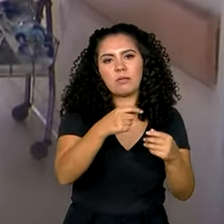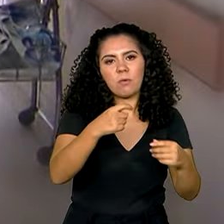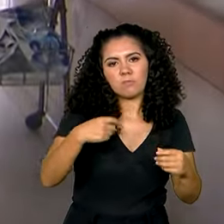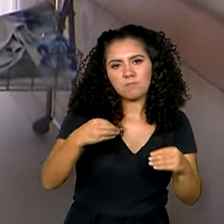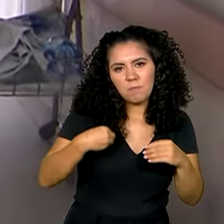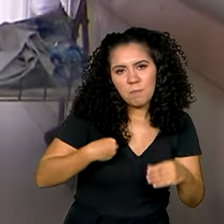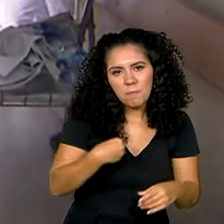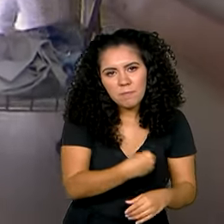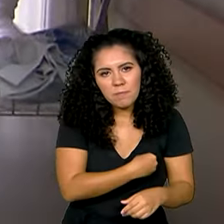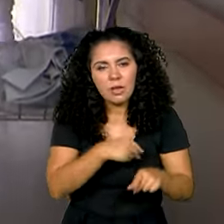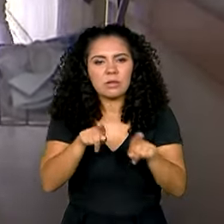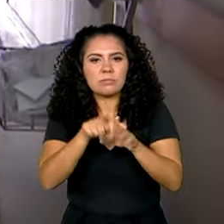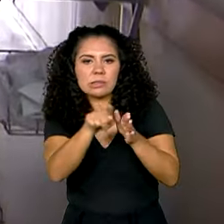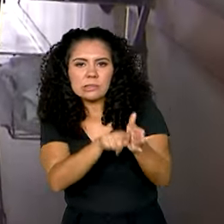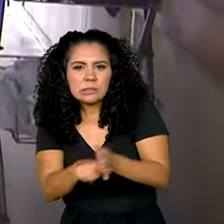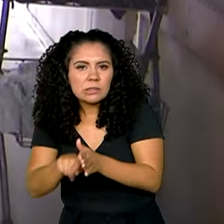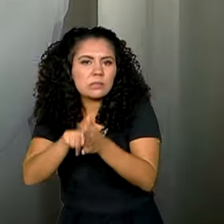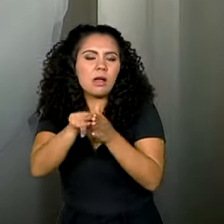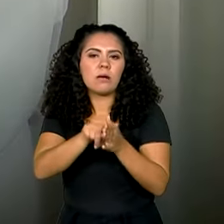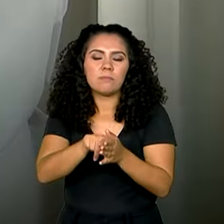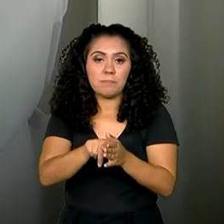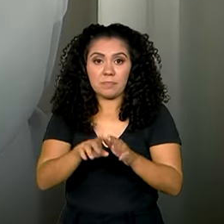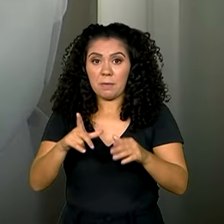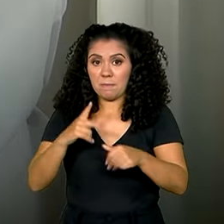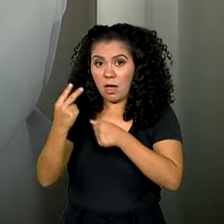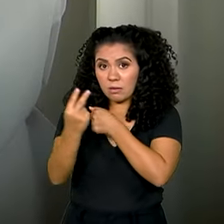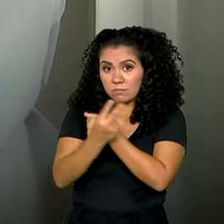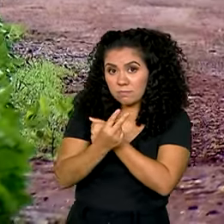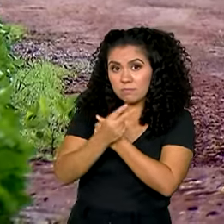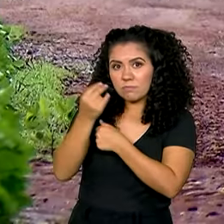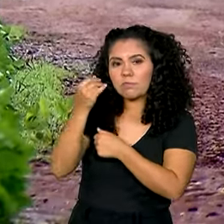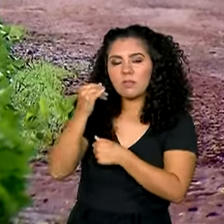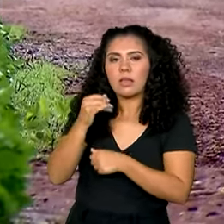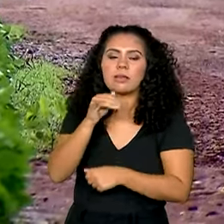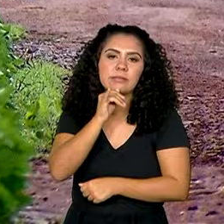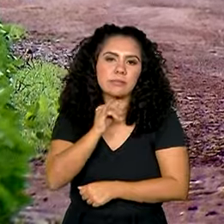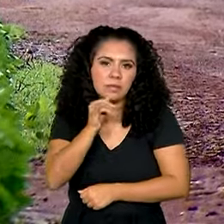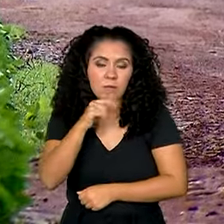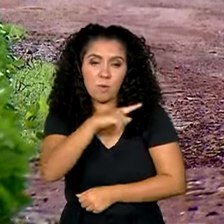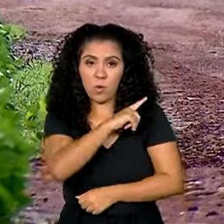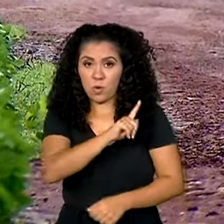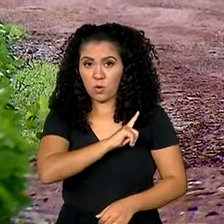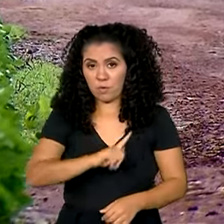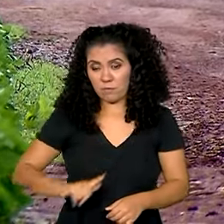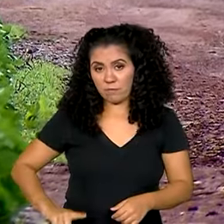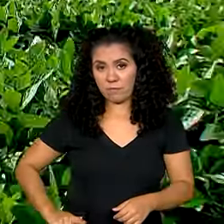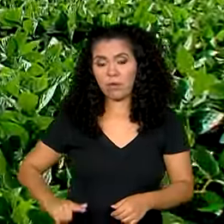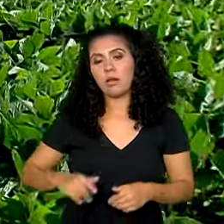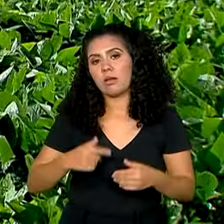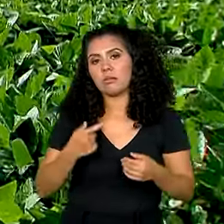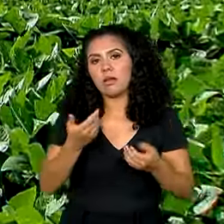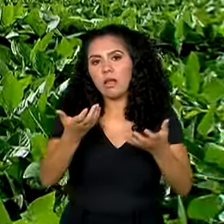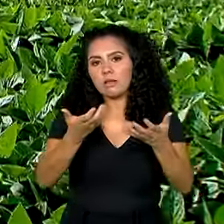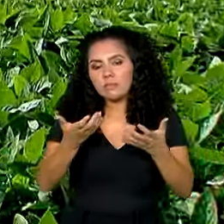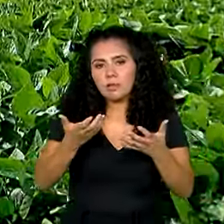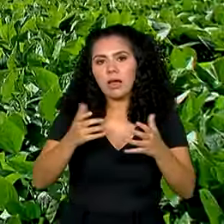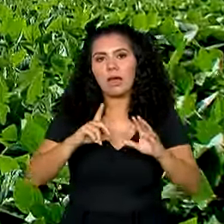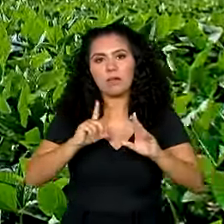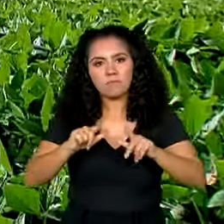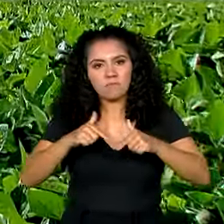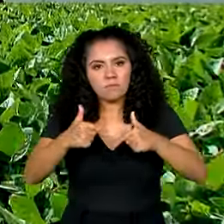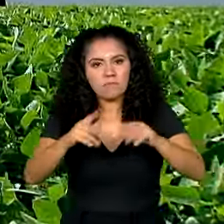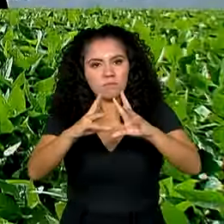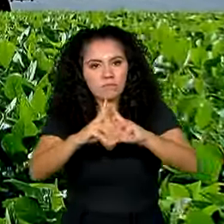demais procedimentos. Para a prevenção, por exemplo, o governo espera enfrentar os impactos dos